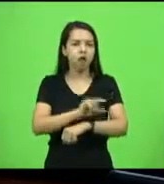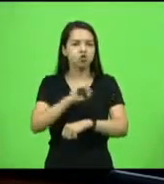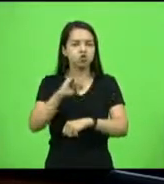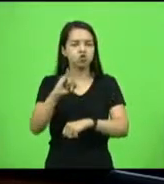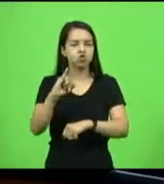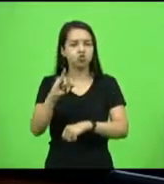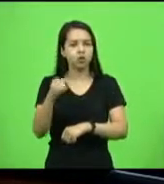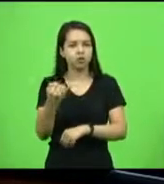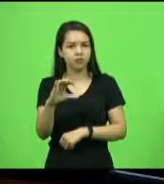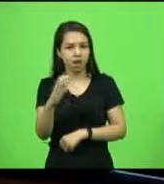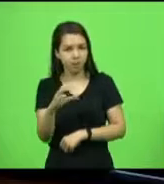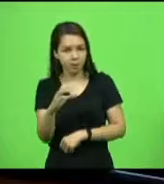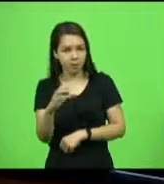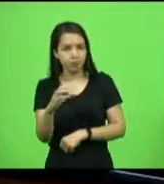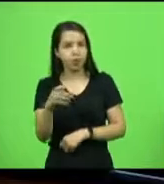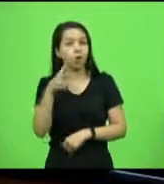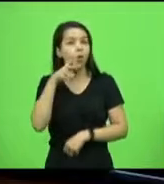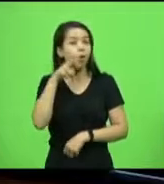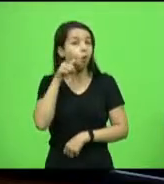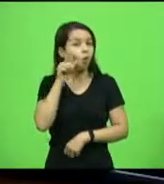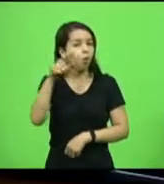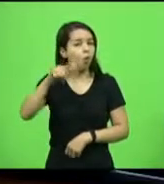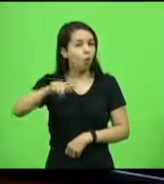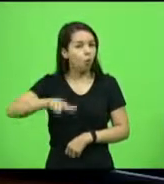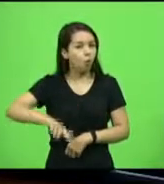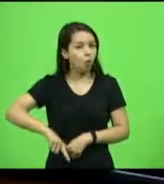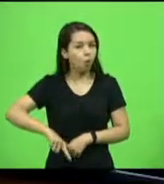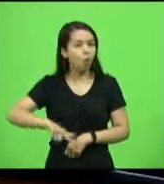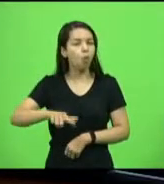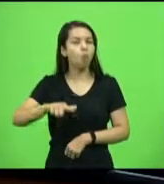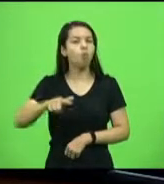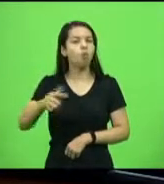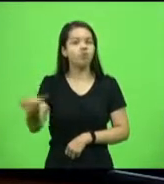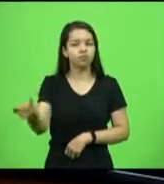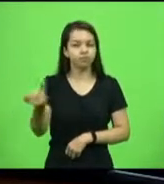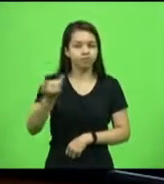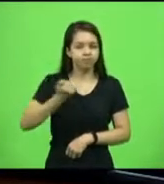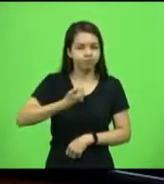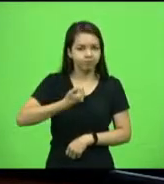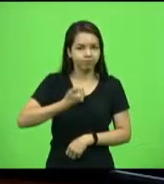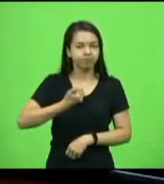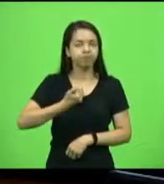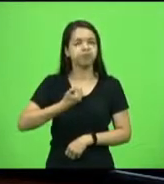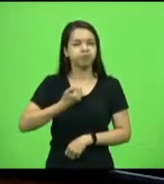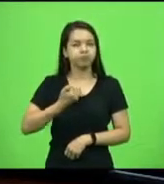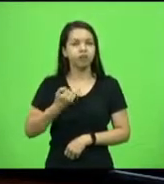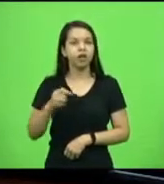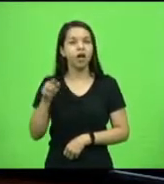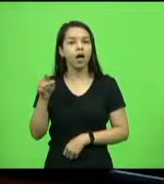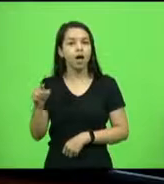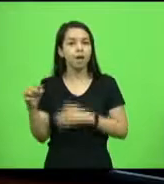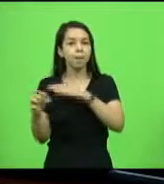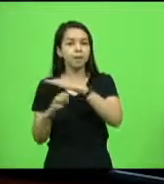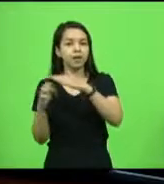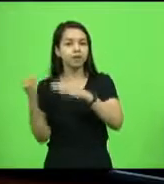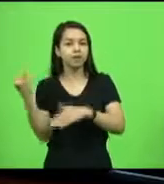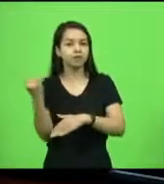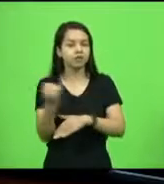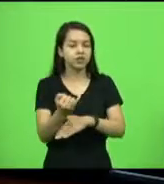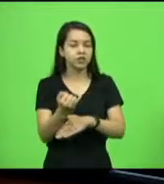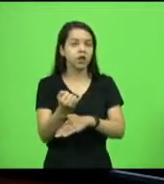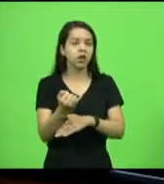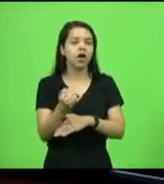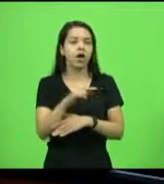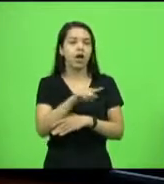um outro ofício comunicado da empresa aos trabalhadores, dizendo literalmente que estão retirando o software